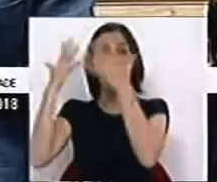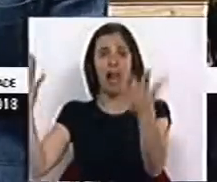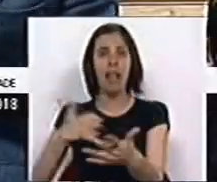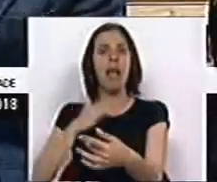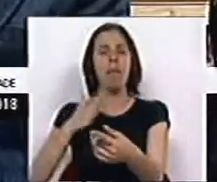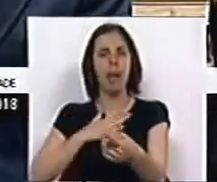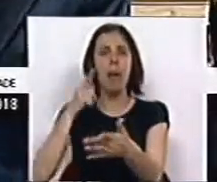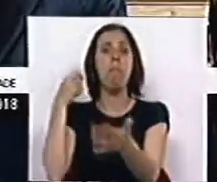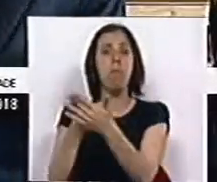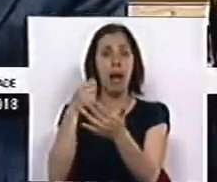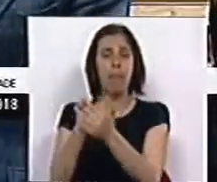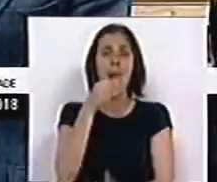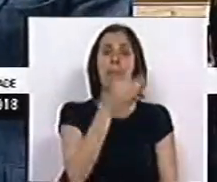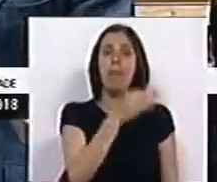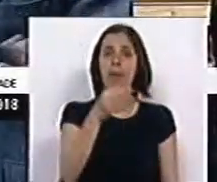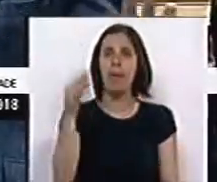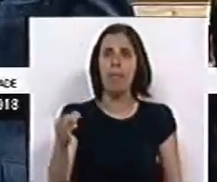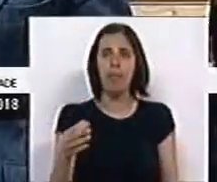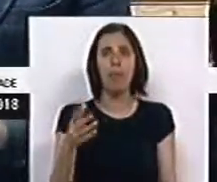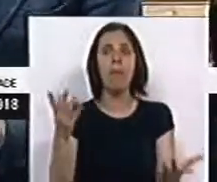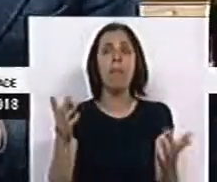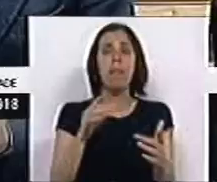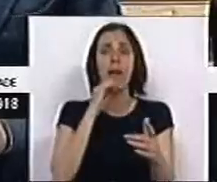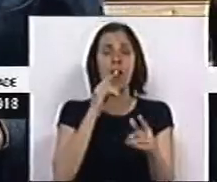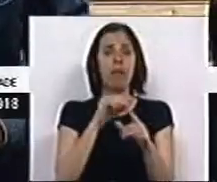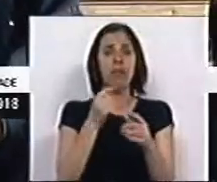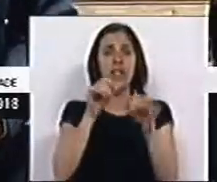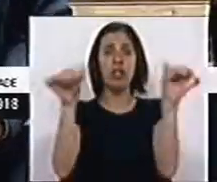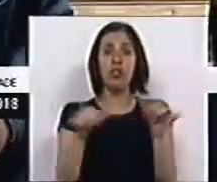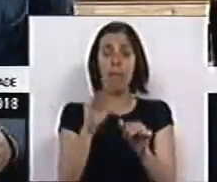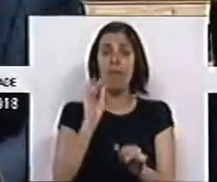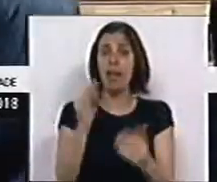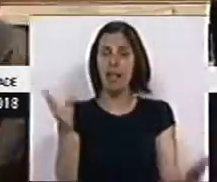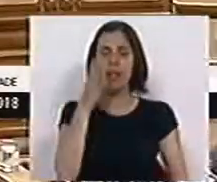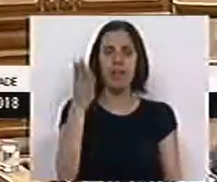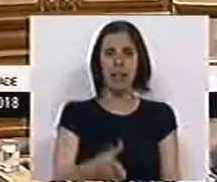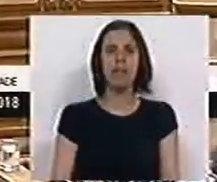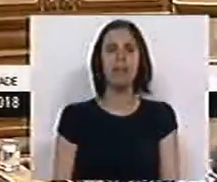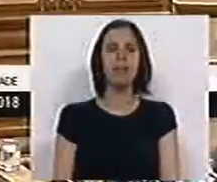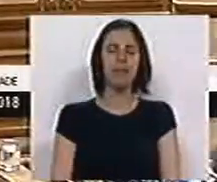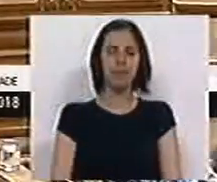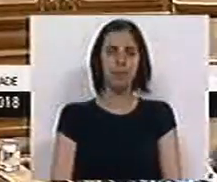imprensas, do pagamento das PPPs e do CPPS para sistema financeiro. Disse. Muito obrigado.